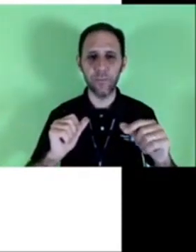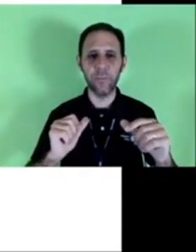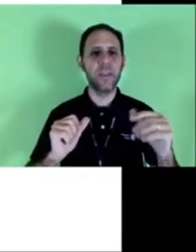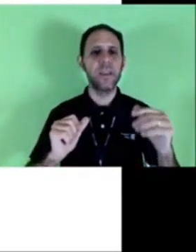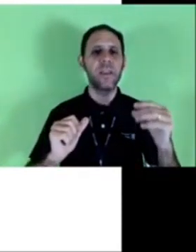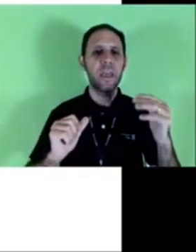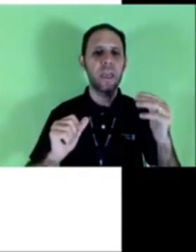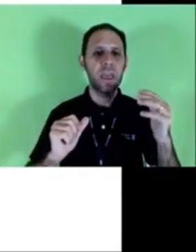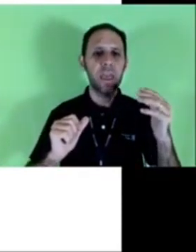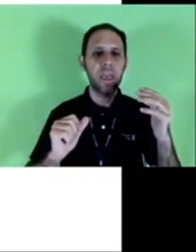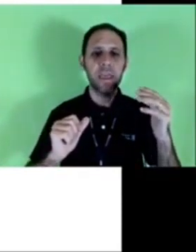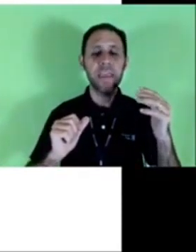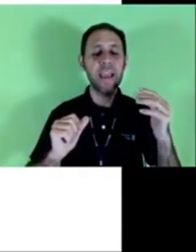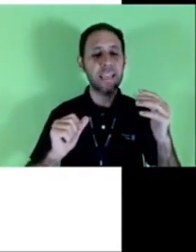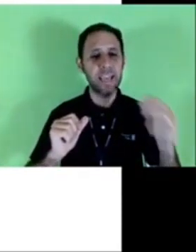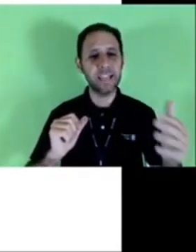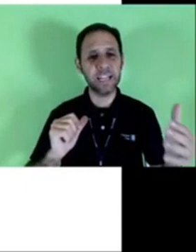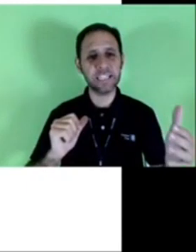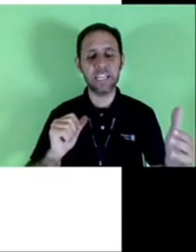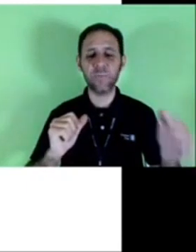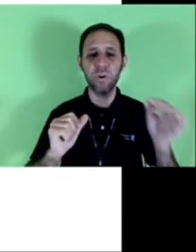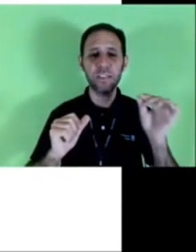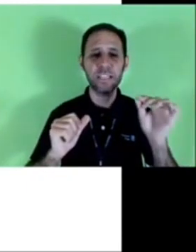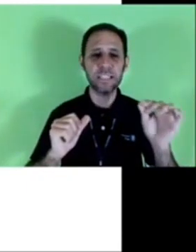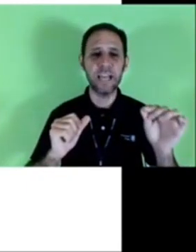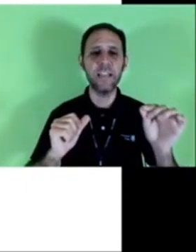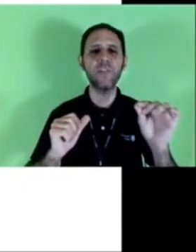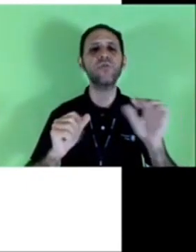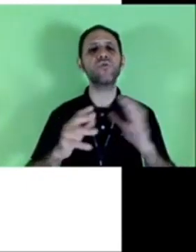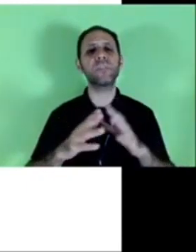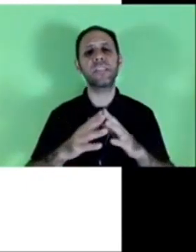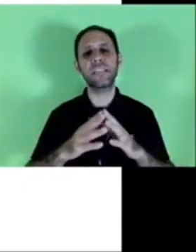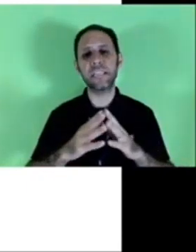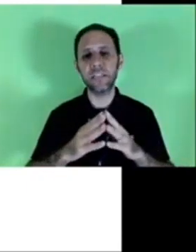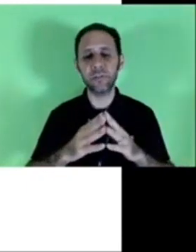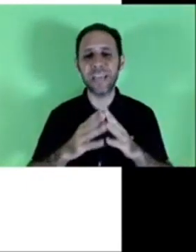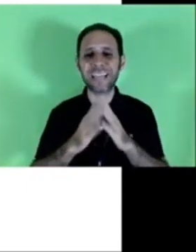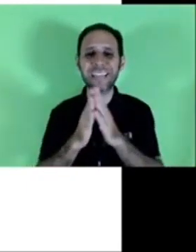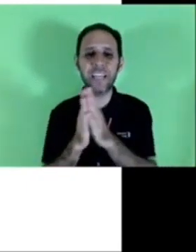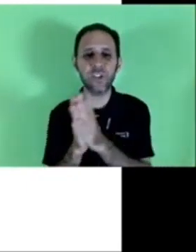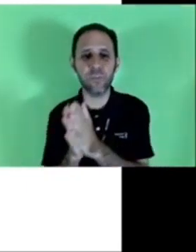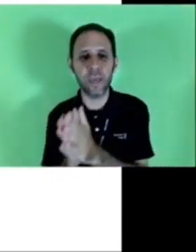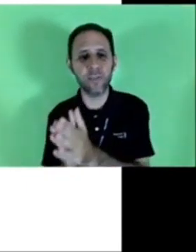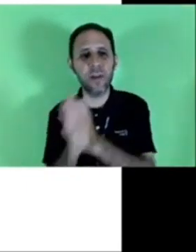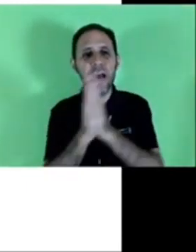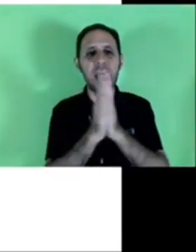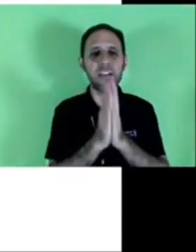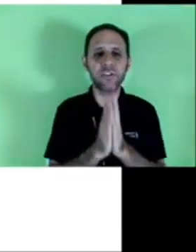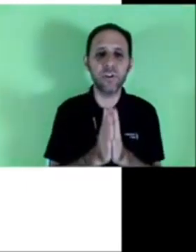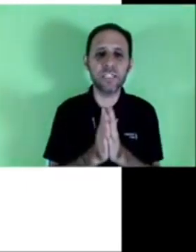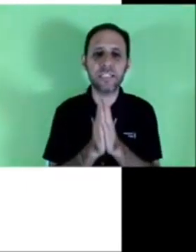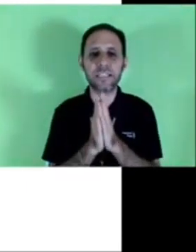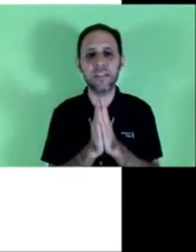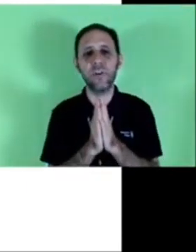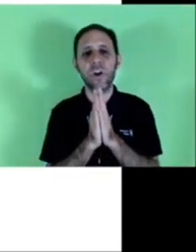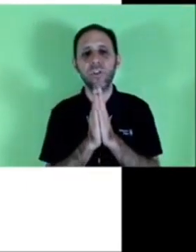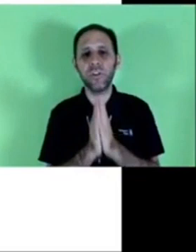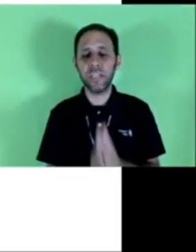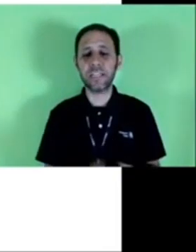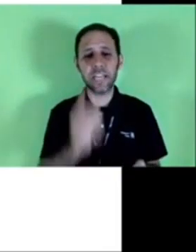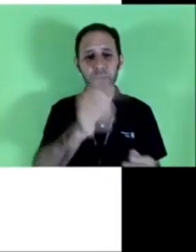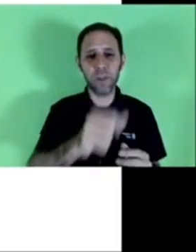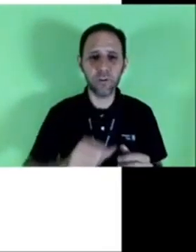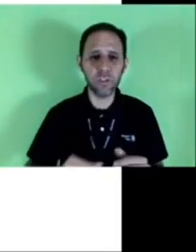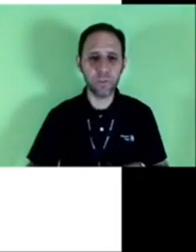falsificado e aqui é interessante porque o atestado ele costuma ser escrito em atendimento a solicitação